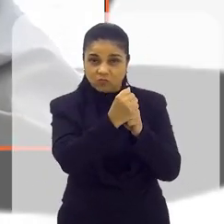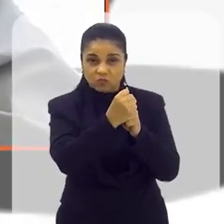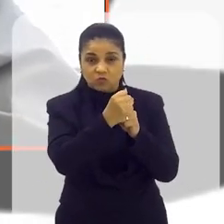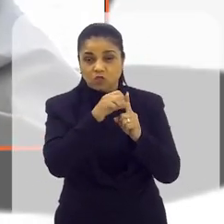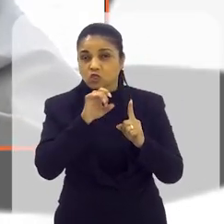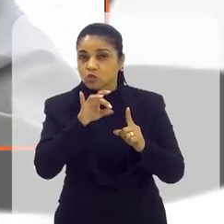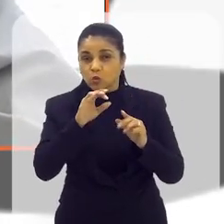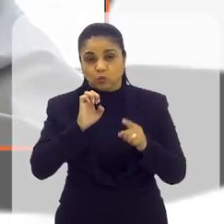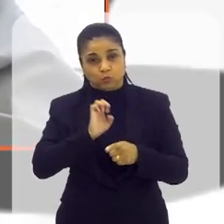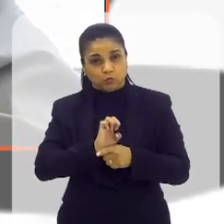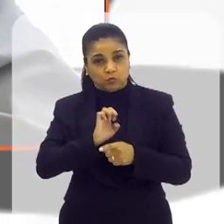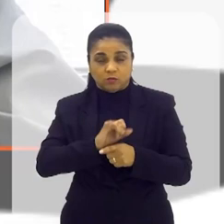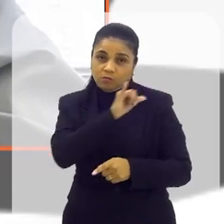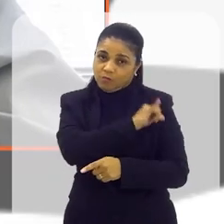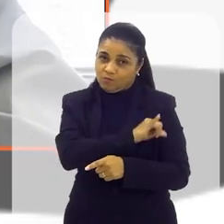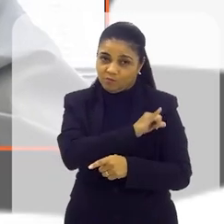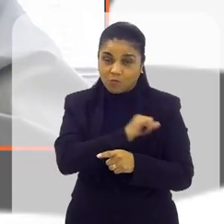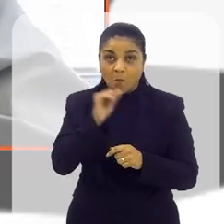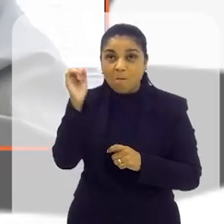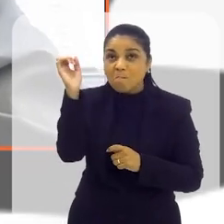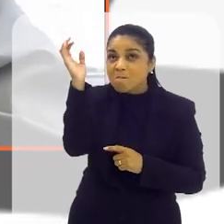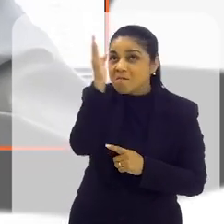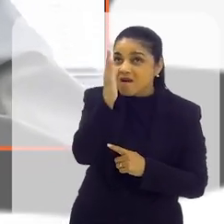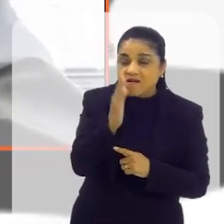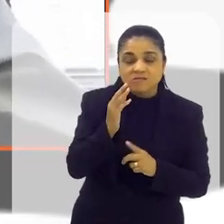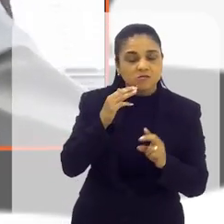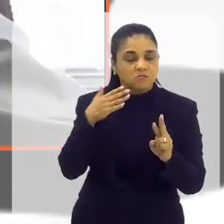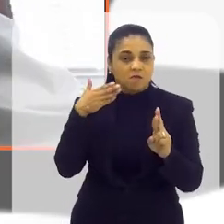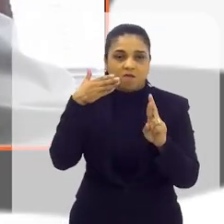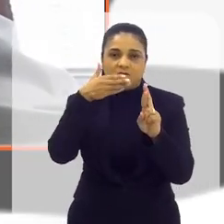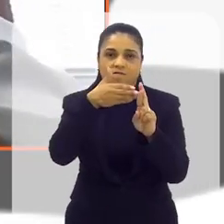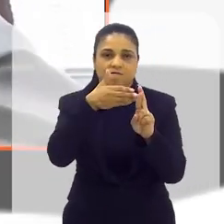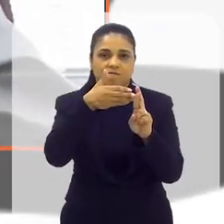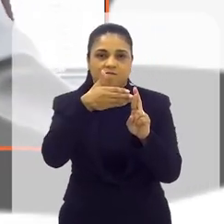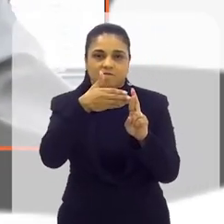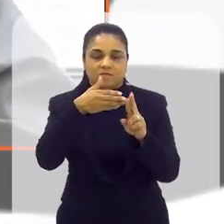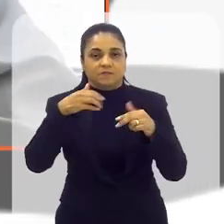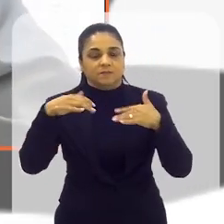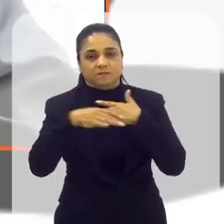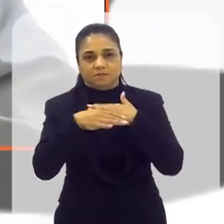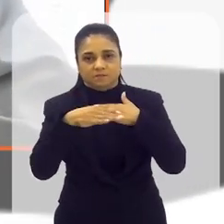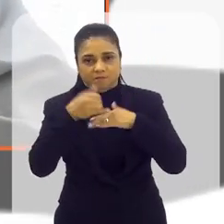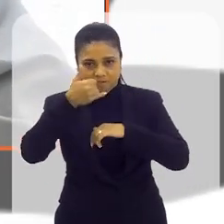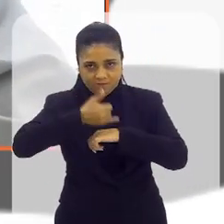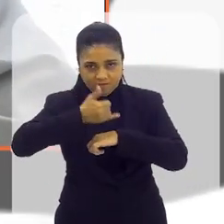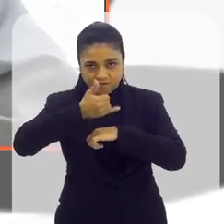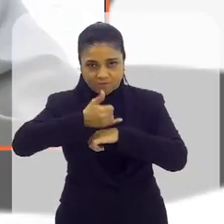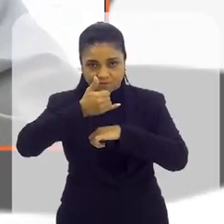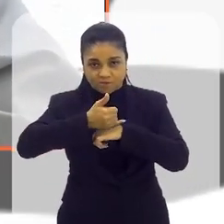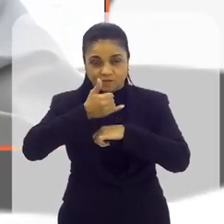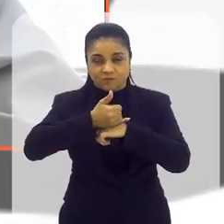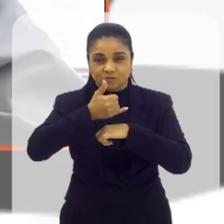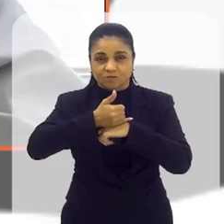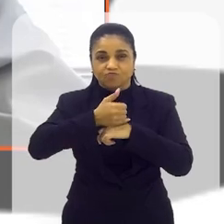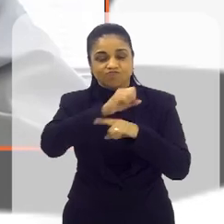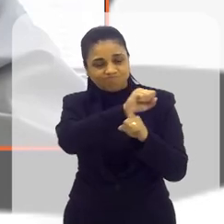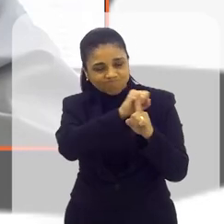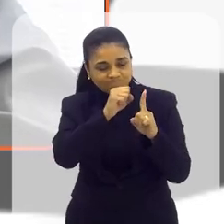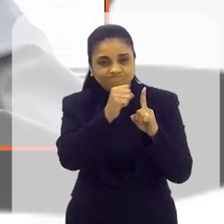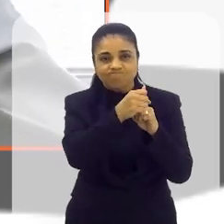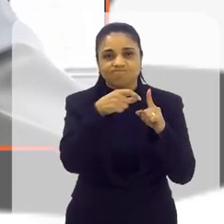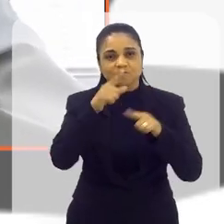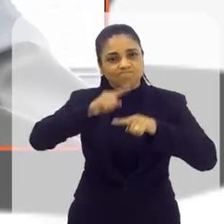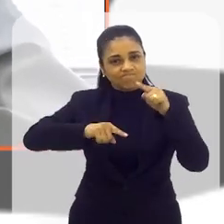não só no estado do Rio, mas em todo o Brasil. Nós temos um grande número de